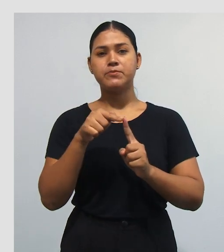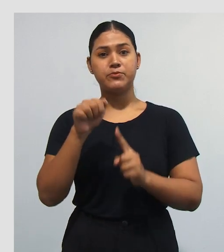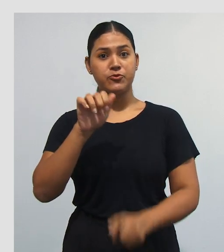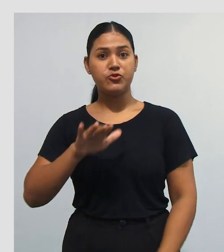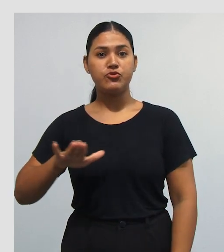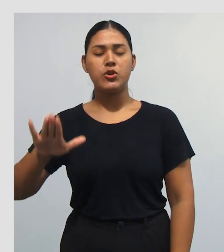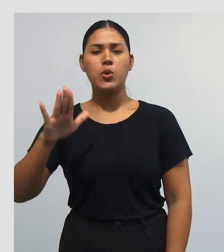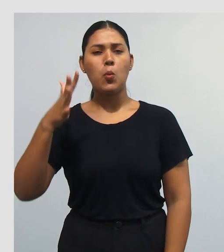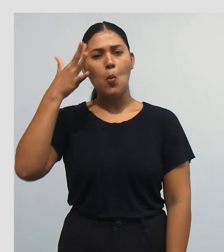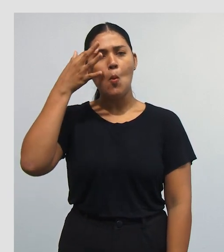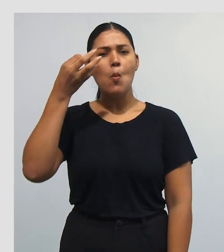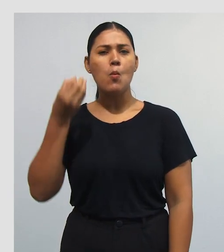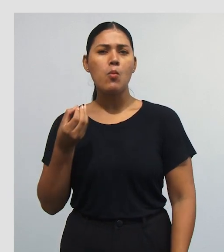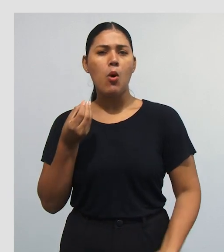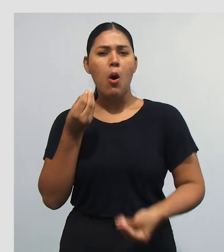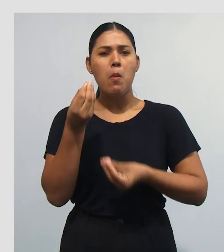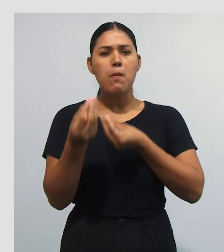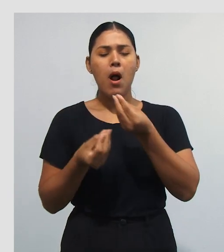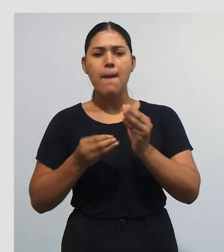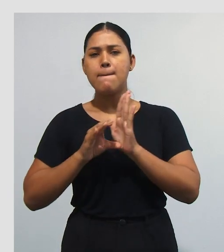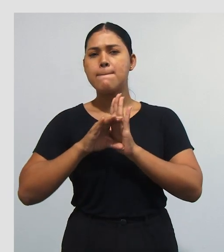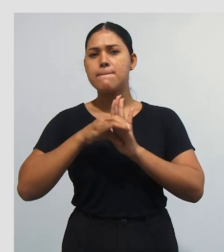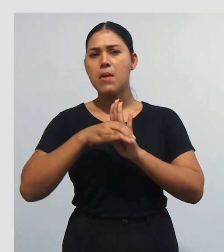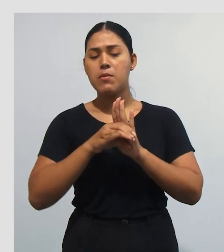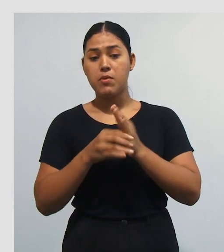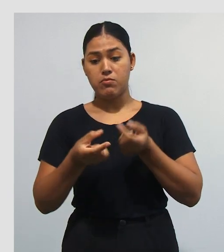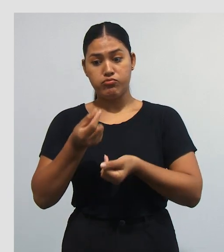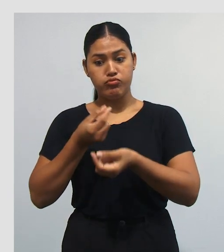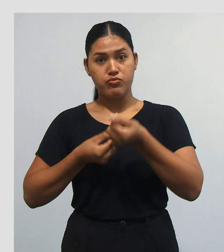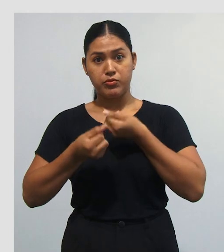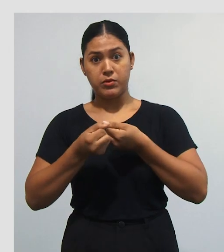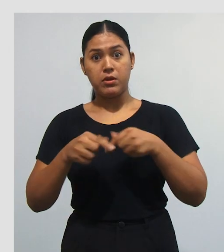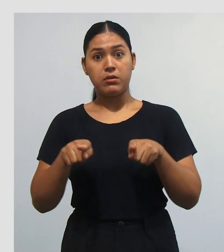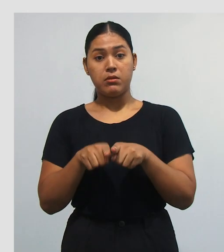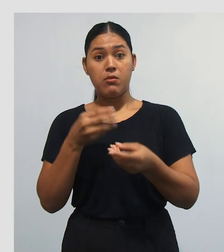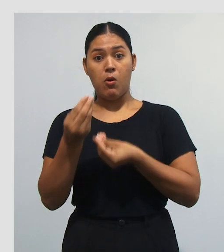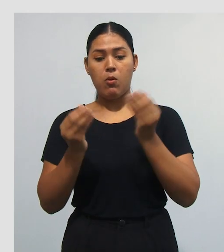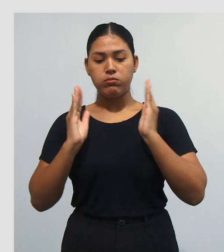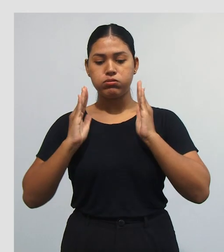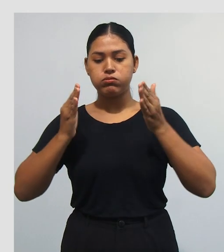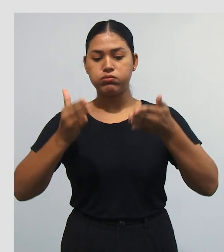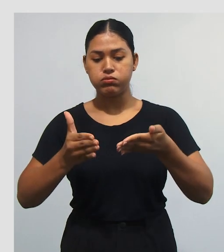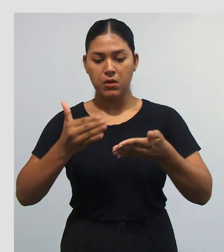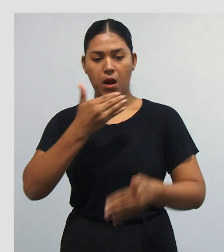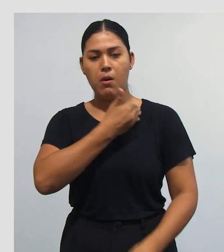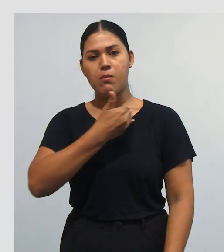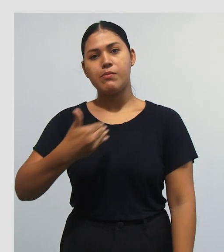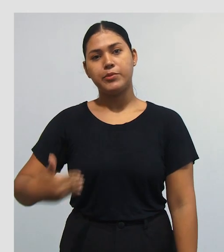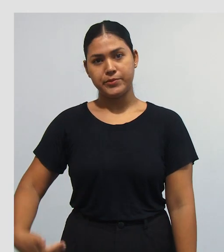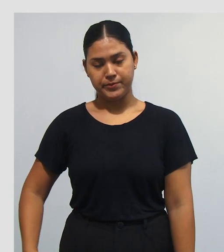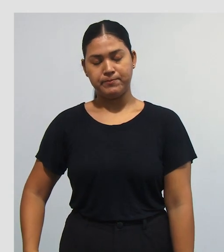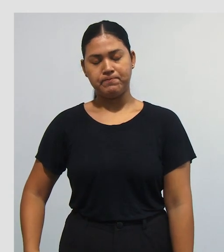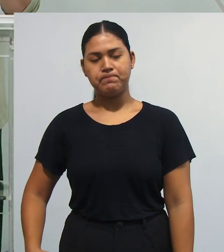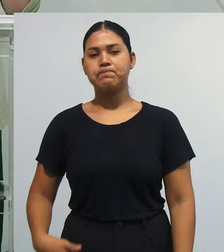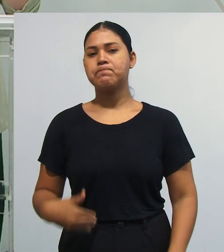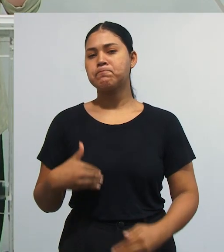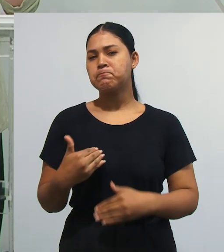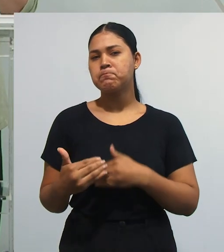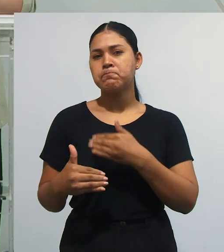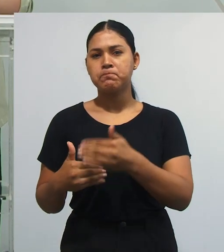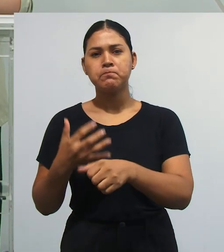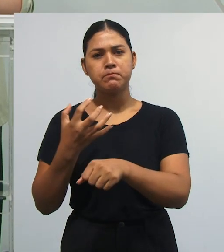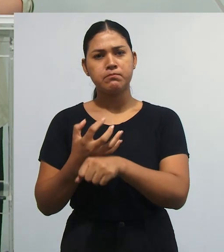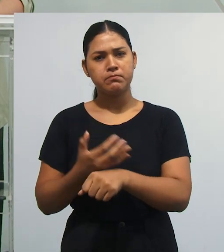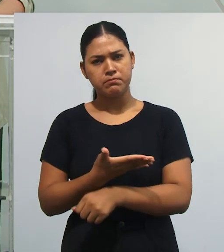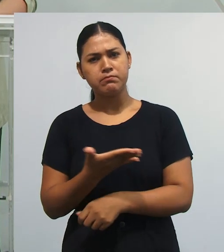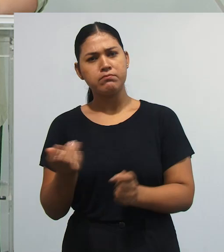é compreender os aspectos fundamentais da economia e sua aplicabilidade no setor público. Ao longo dessa disciplina, eu tenho